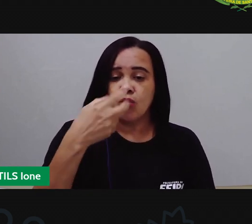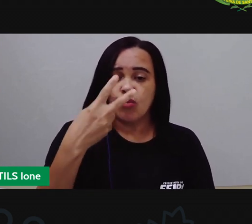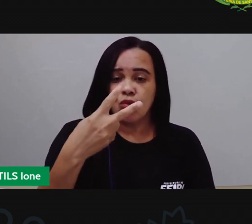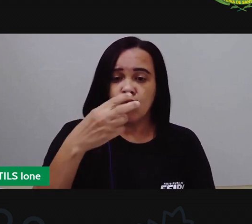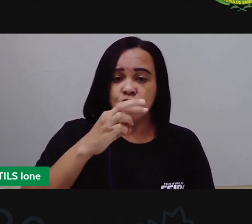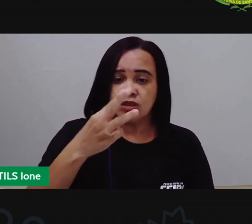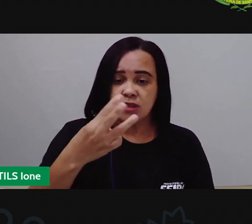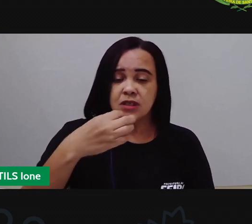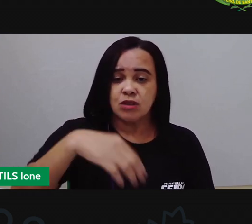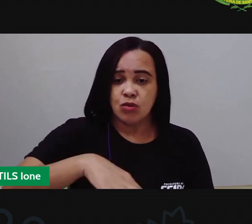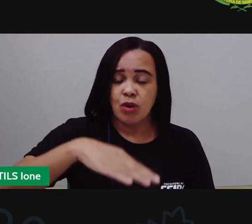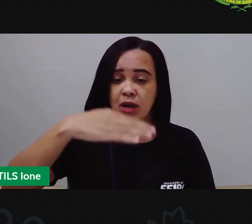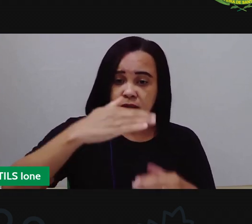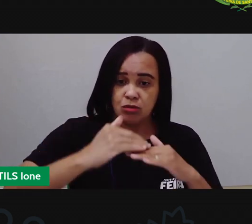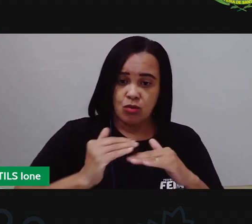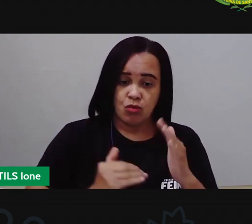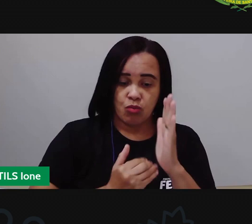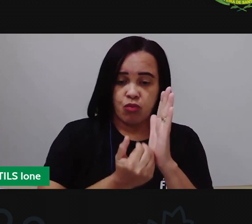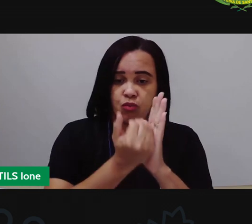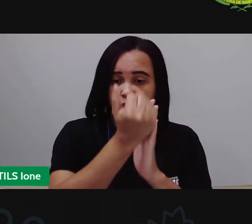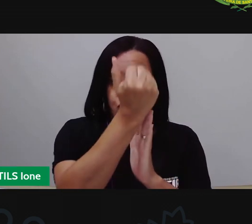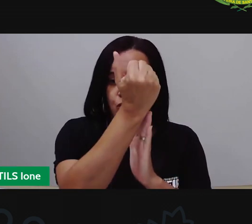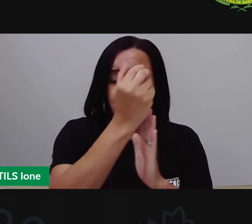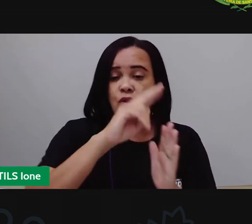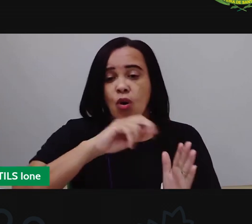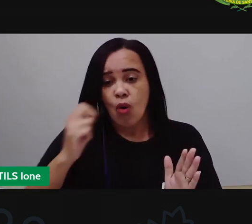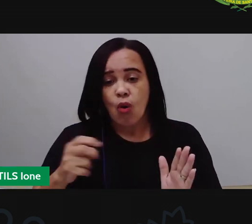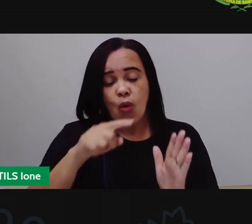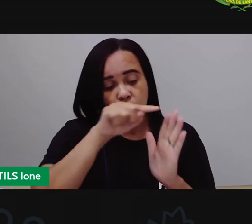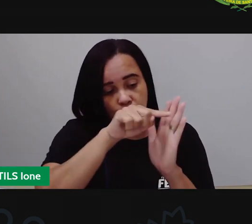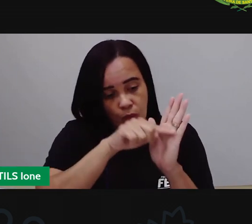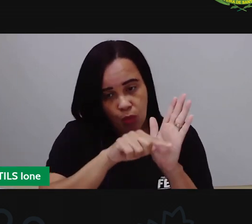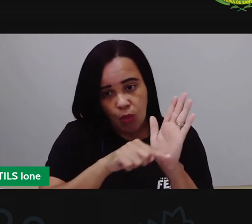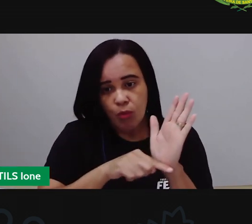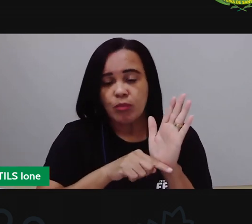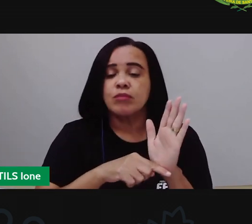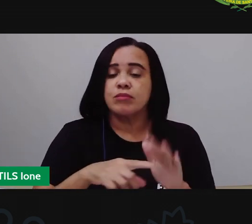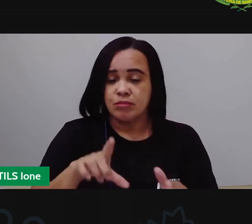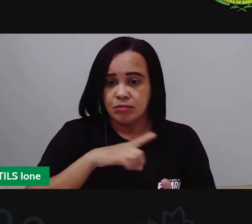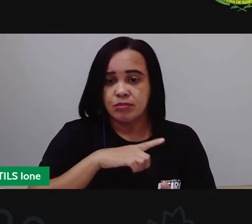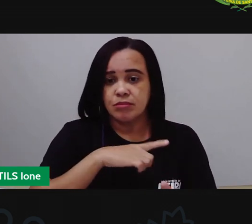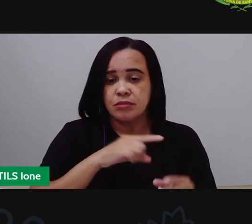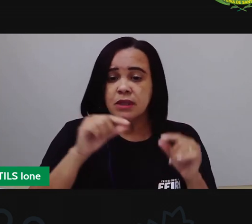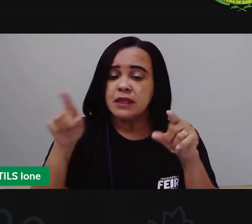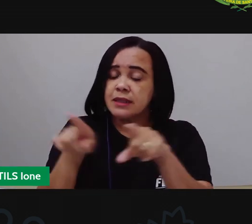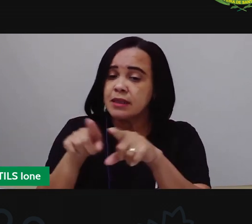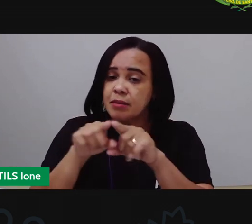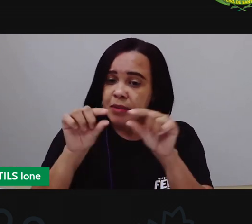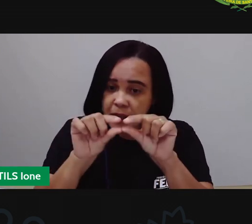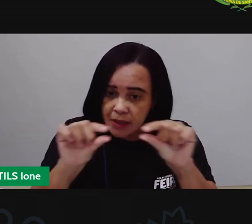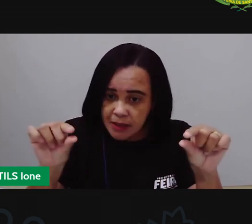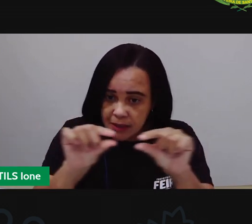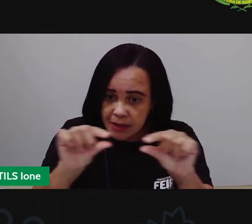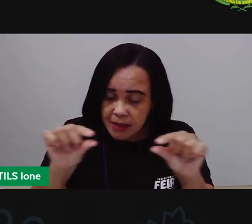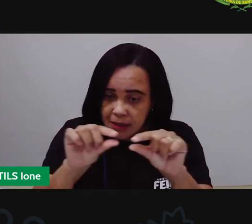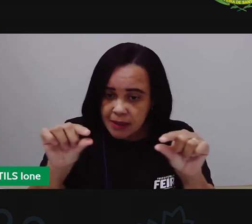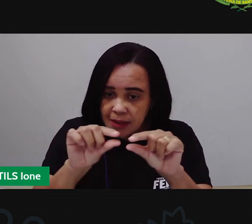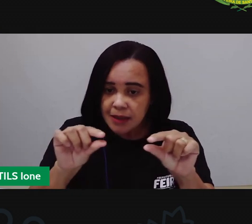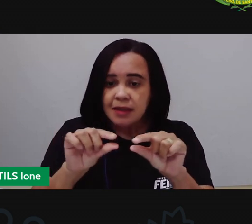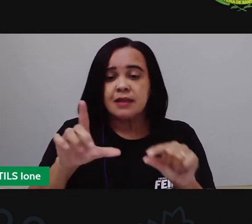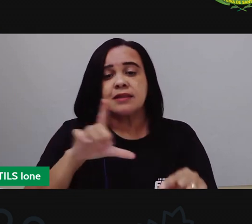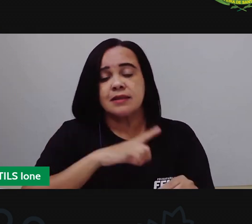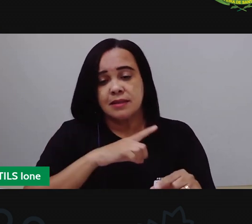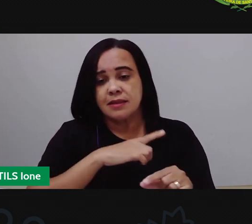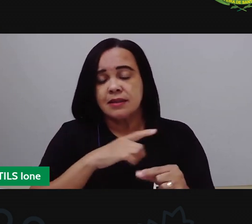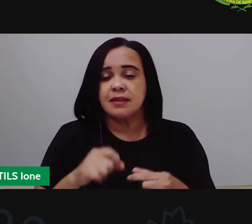e vai ver que elas podem ter legendas tanto utilizando imagens quanto palavras para